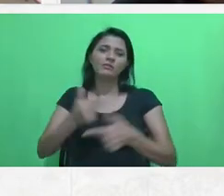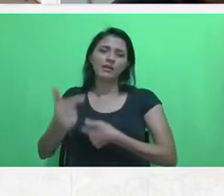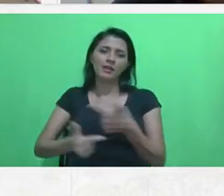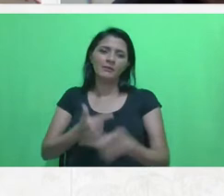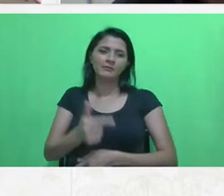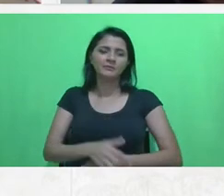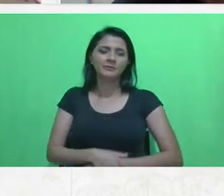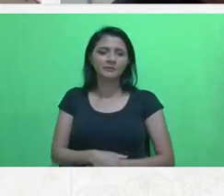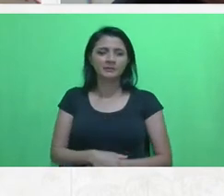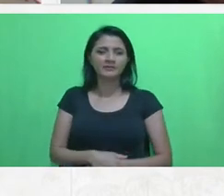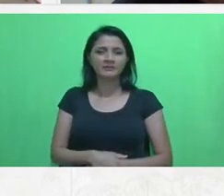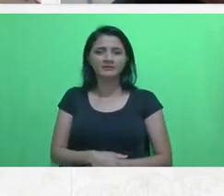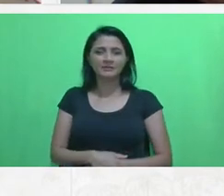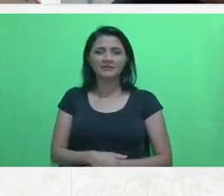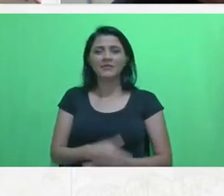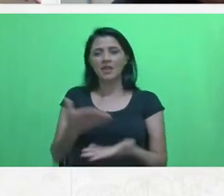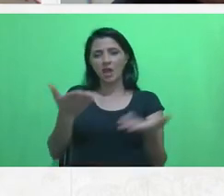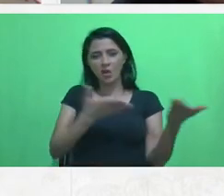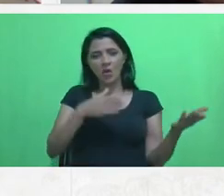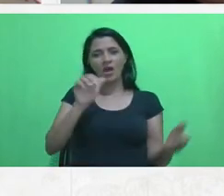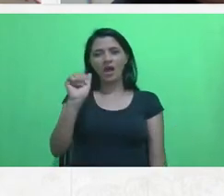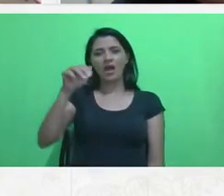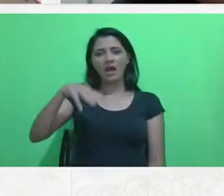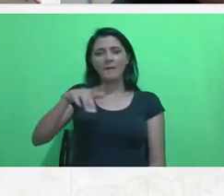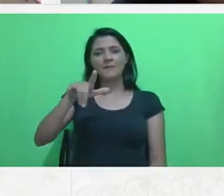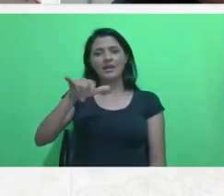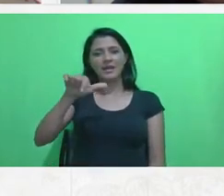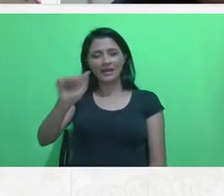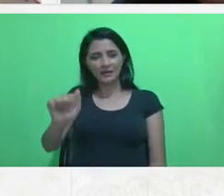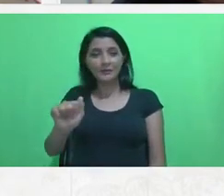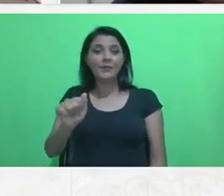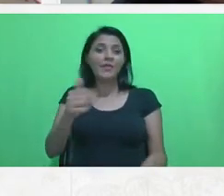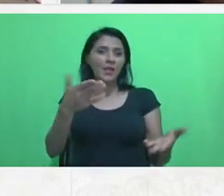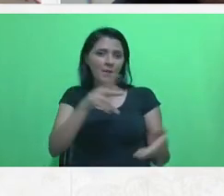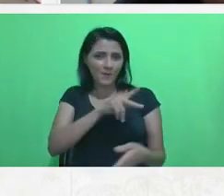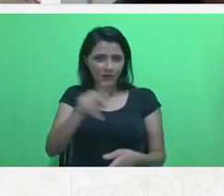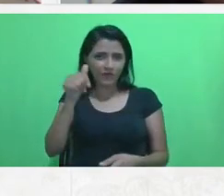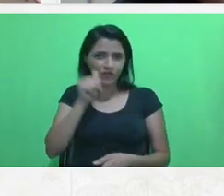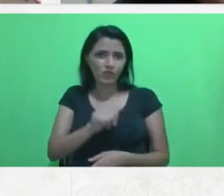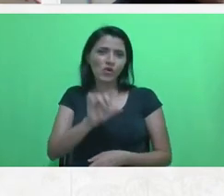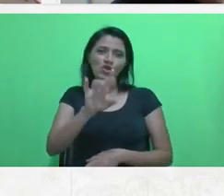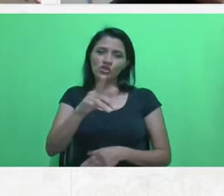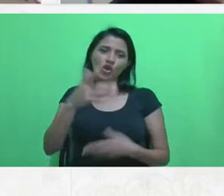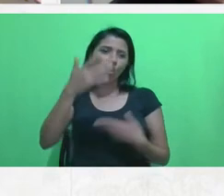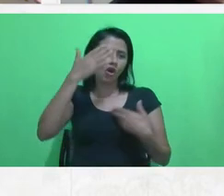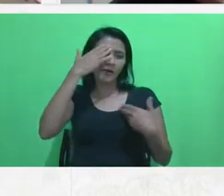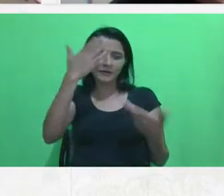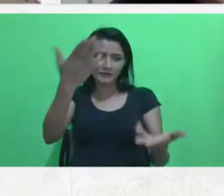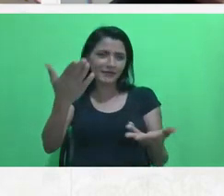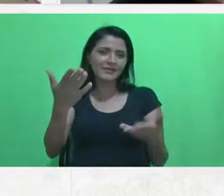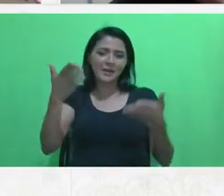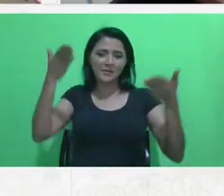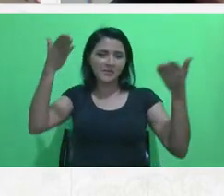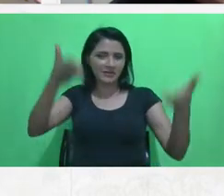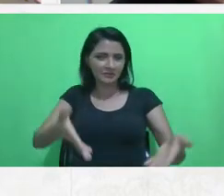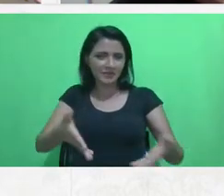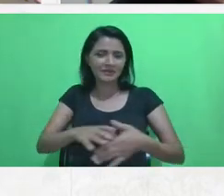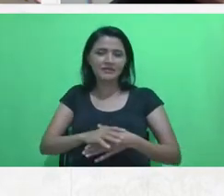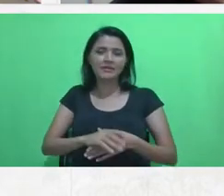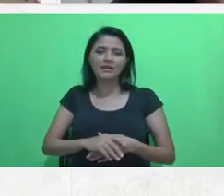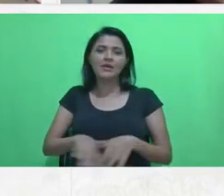Amélia, por favor. Professora Vera, também gostaria finalizar só agradecendo a participação. Também fiquei muito